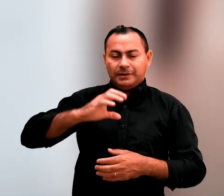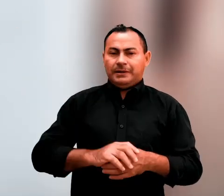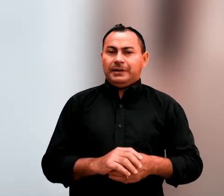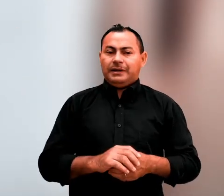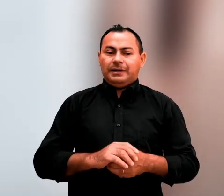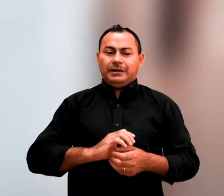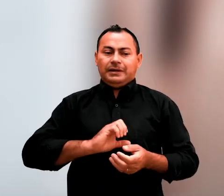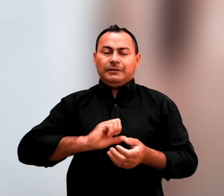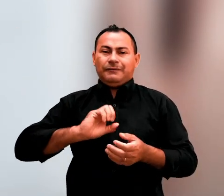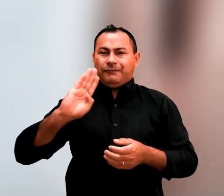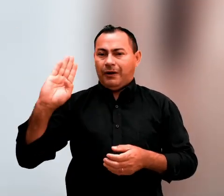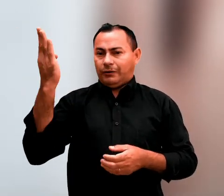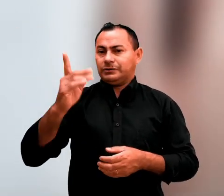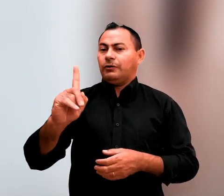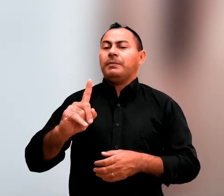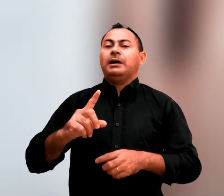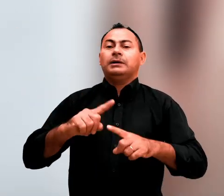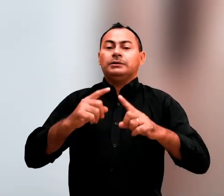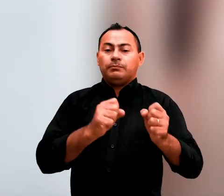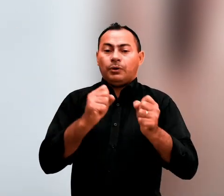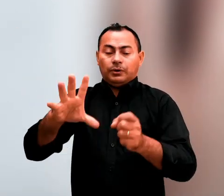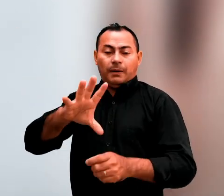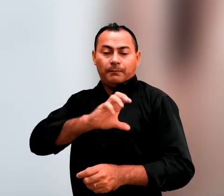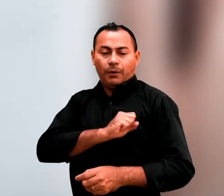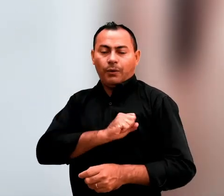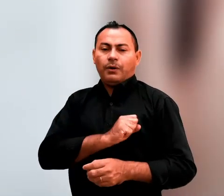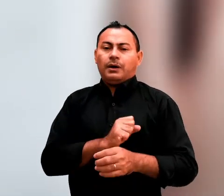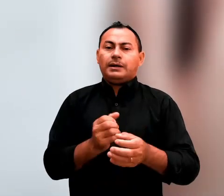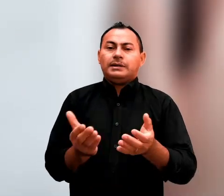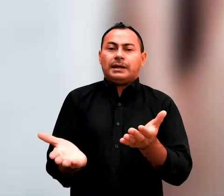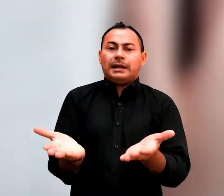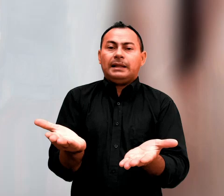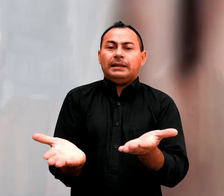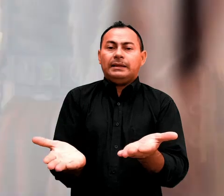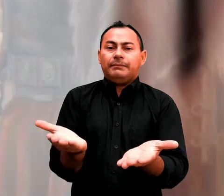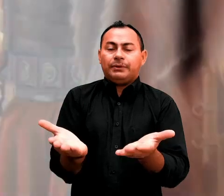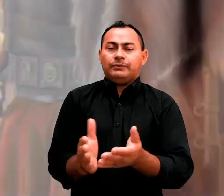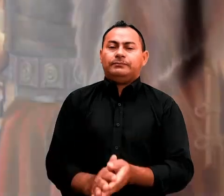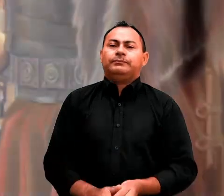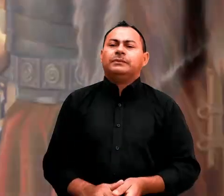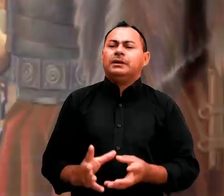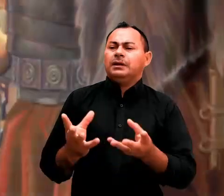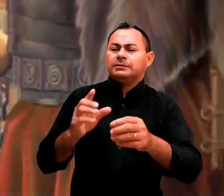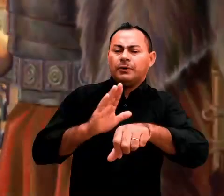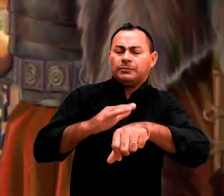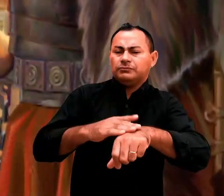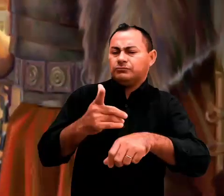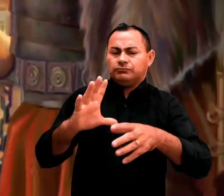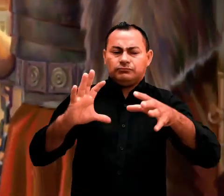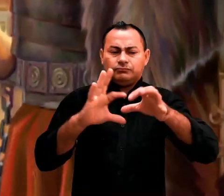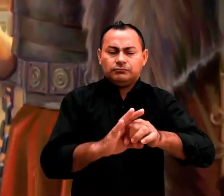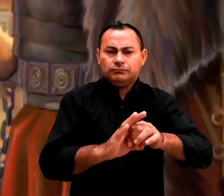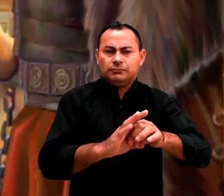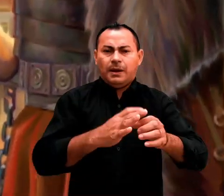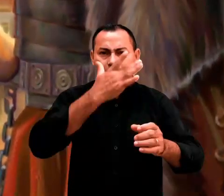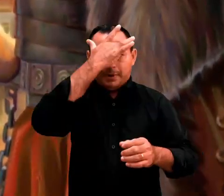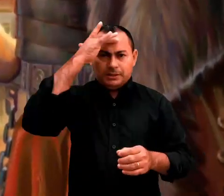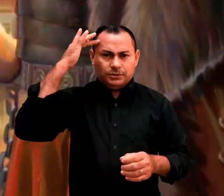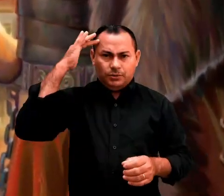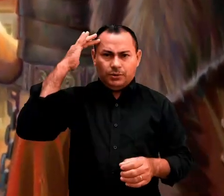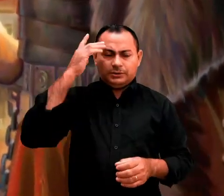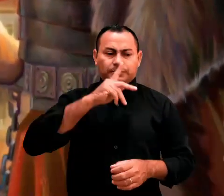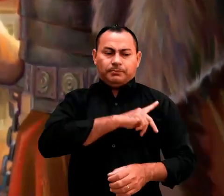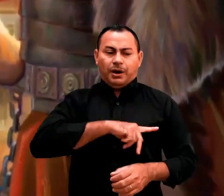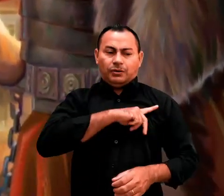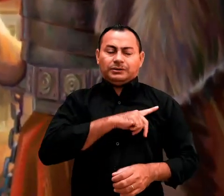mas de poder, de amor e de equilíbrio. A essa altura muitos já não queriam ser associados à pessoa